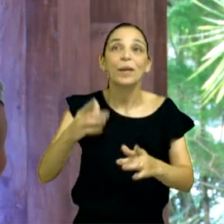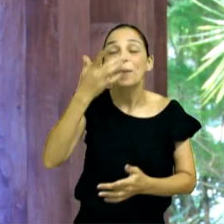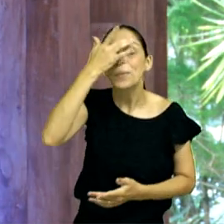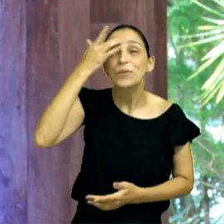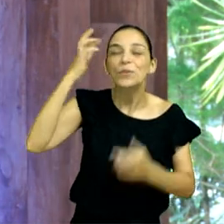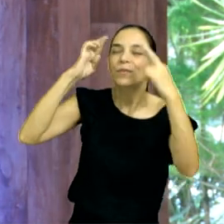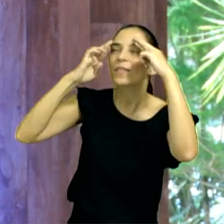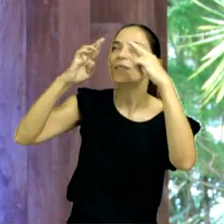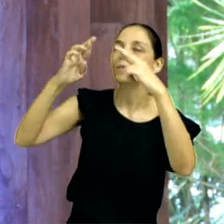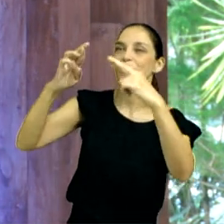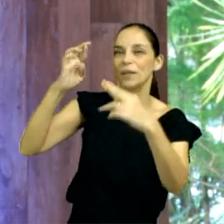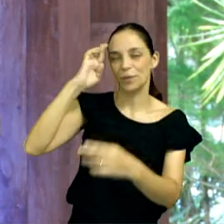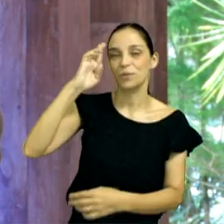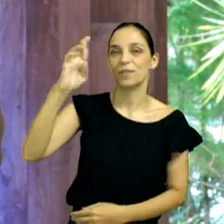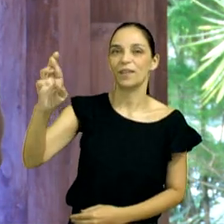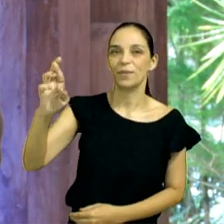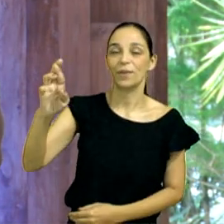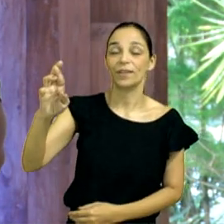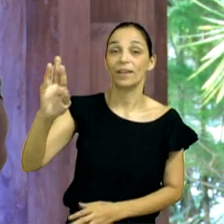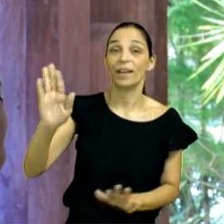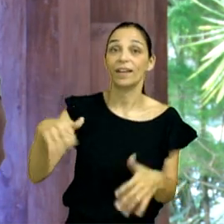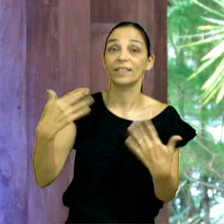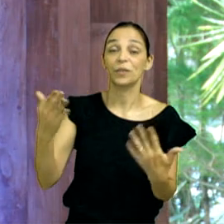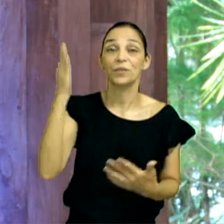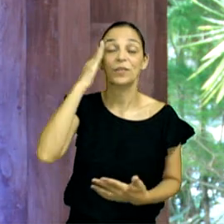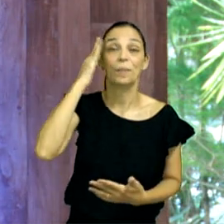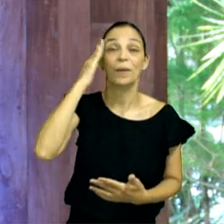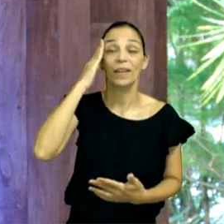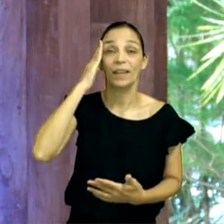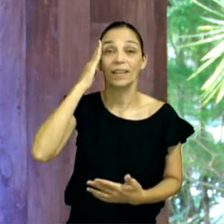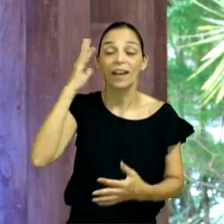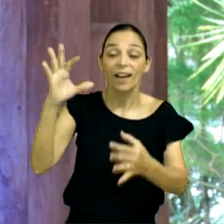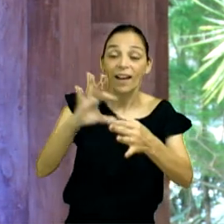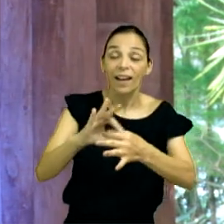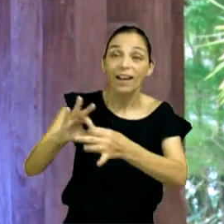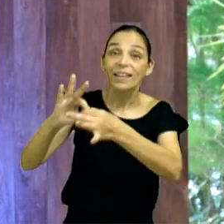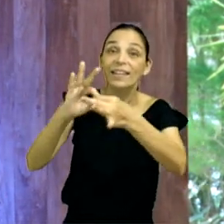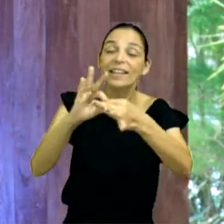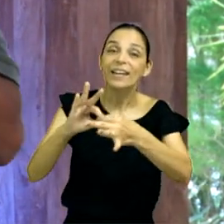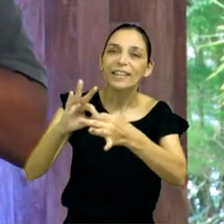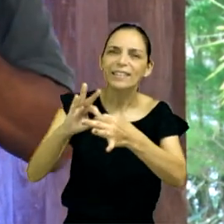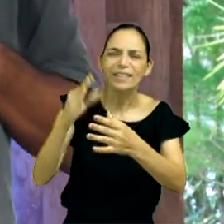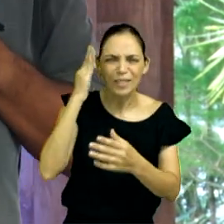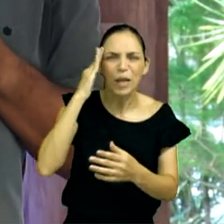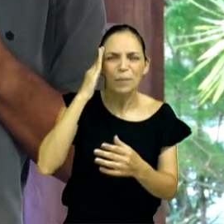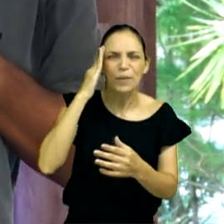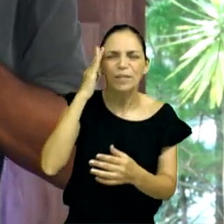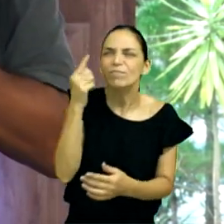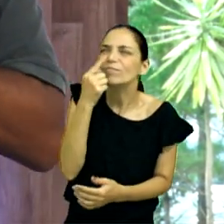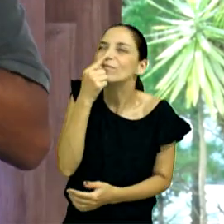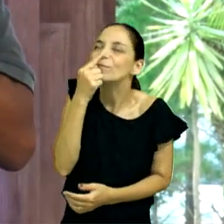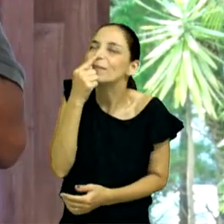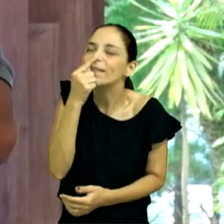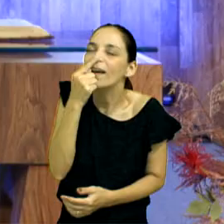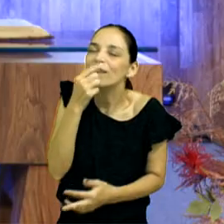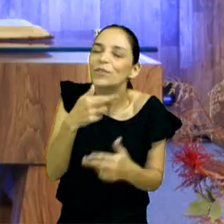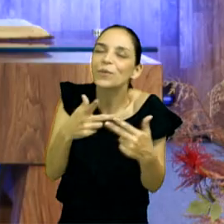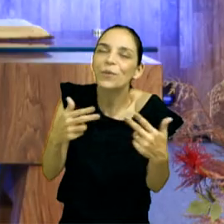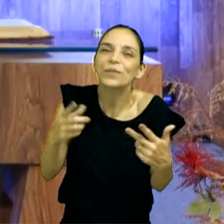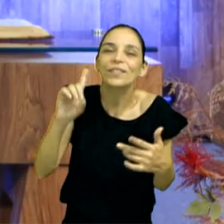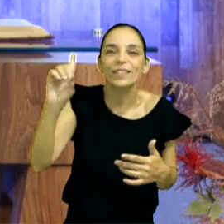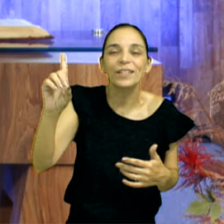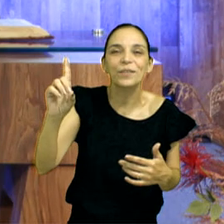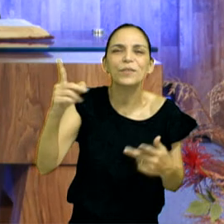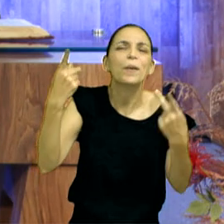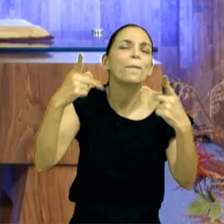a sua aliança, o seu conserto, sabe aquele, aquela coisa gostosa, de intimidade que Deus tem, é para aqueles que o